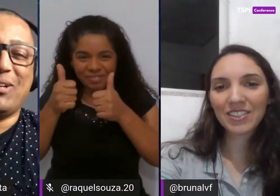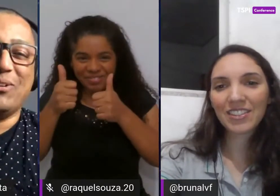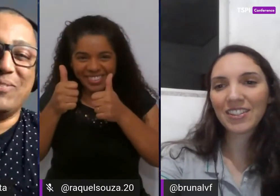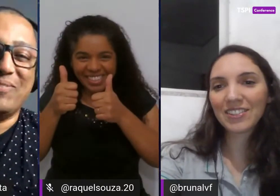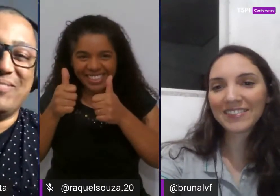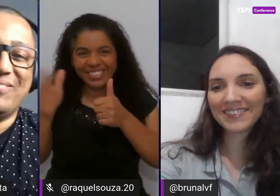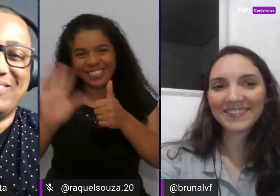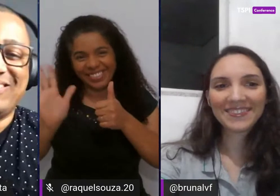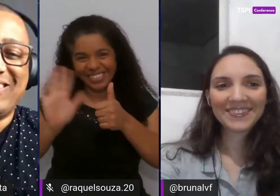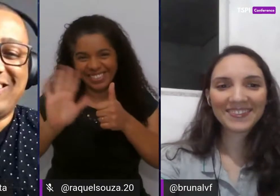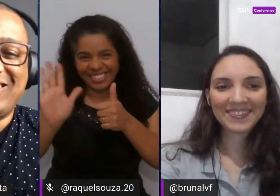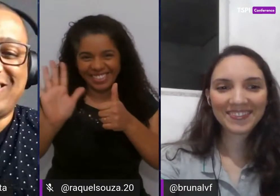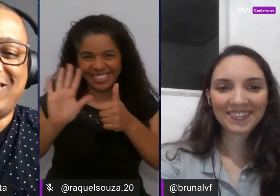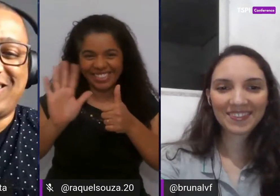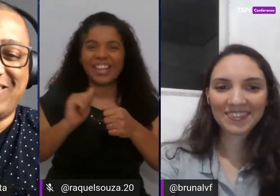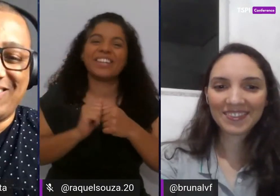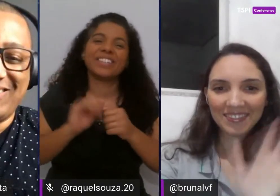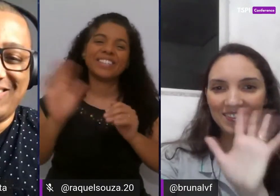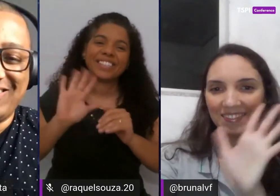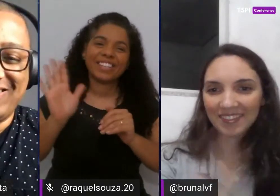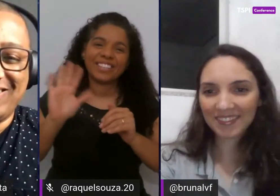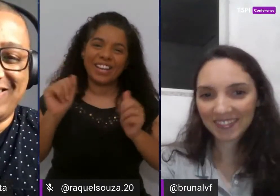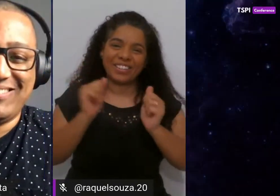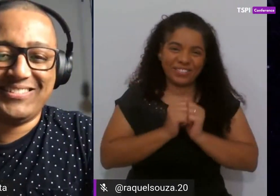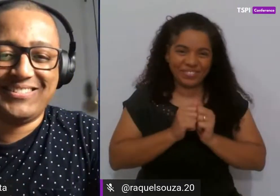Falou, tchau. Tchau, tchau.